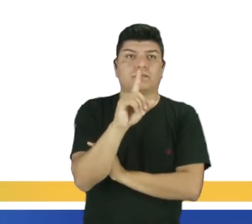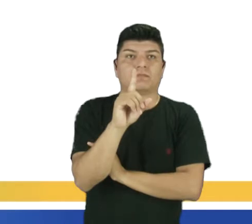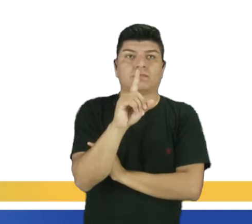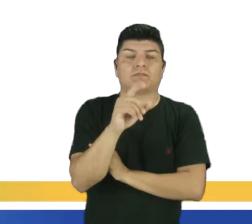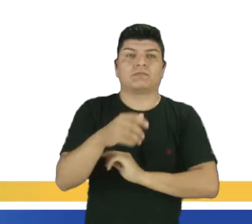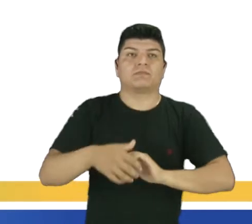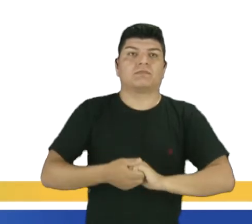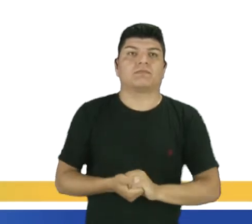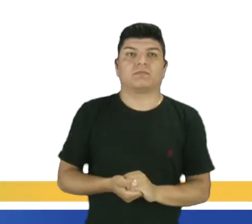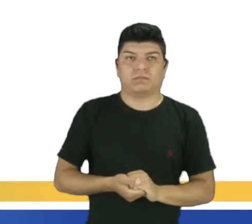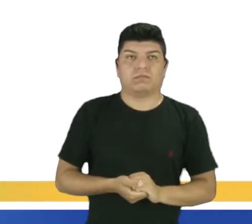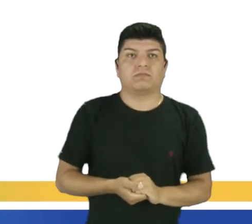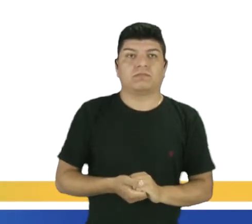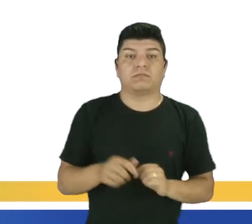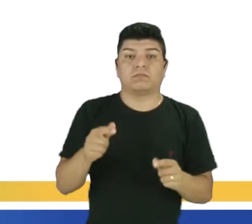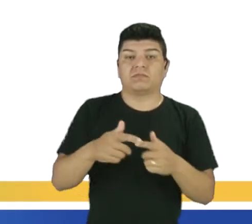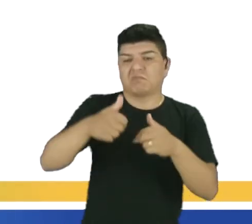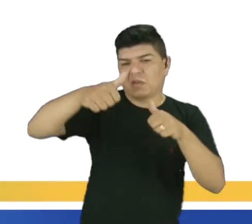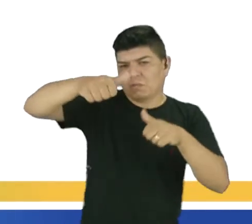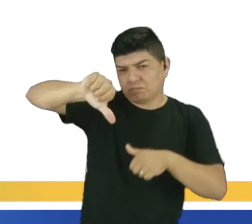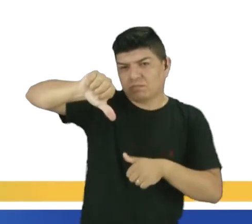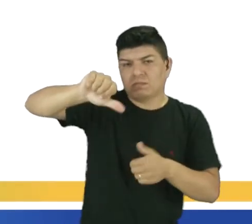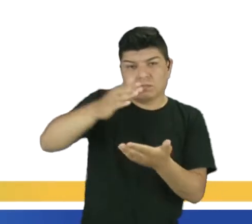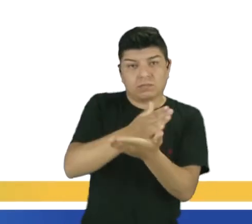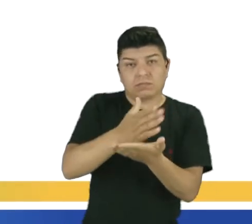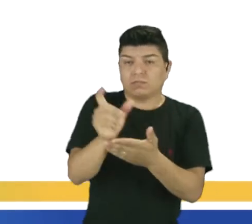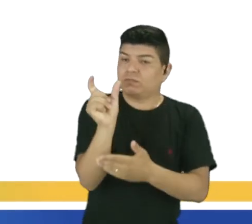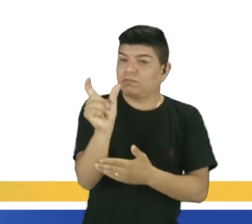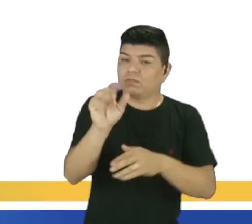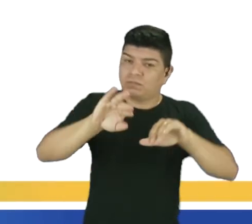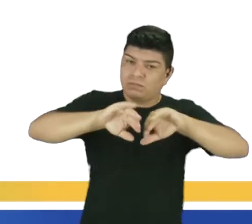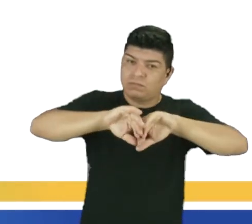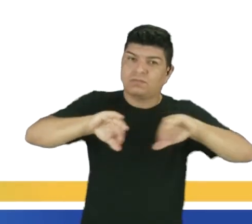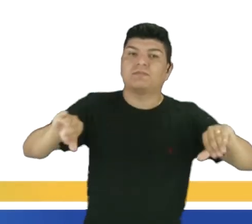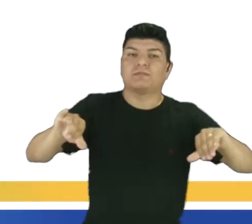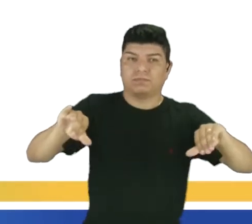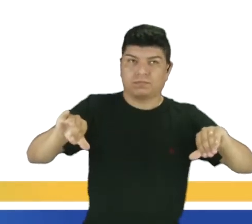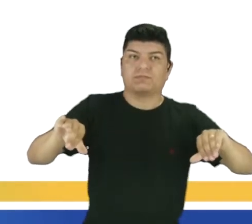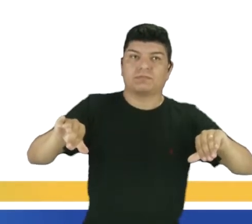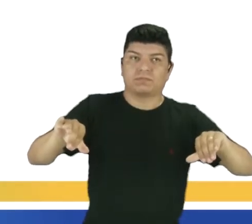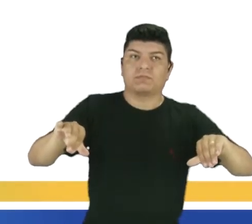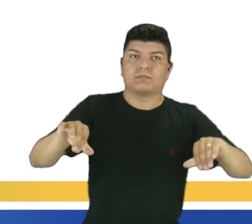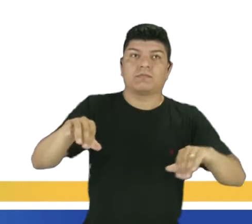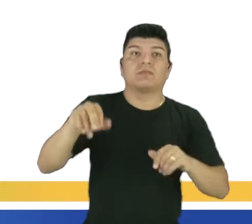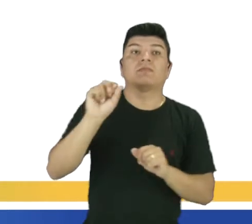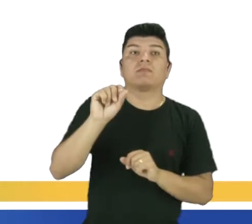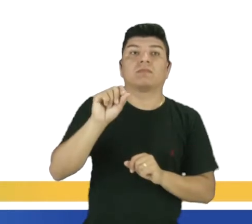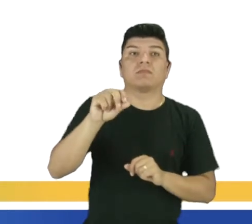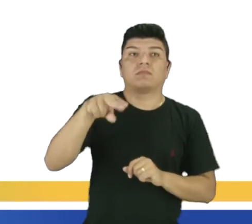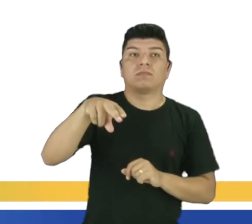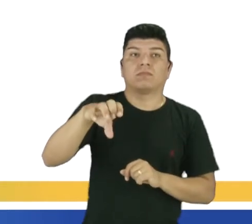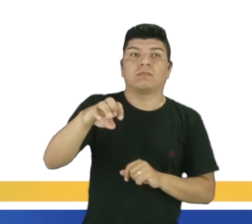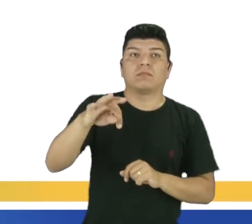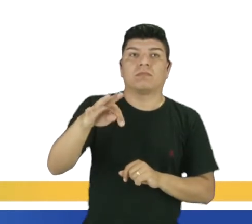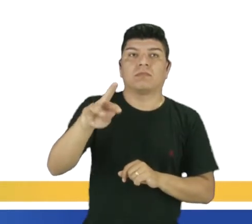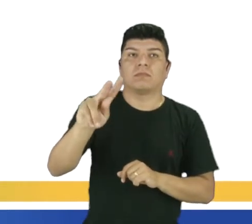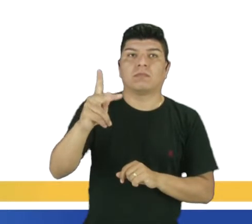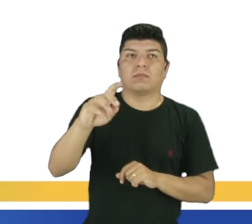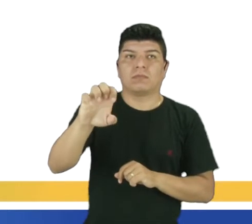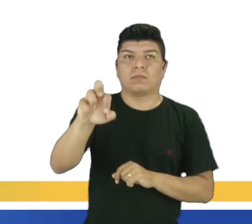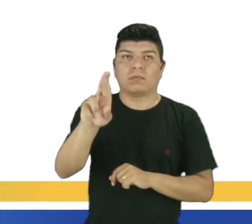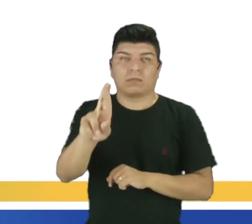Indica, então, ideias negativas. Novamente, as duas palavras separadas. Neither nor. Nem, nem em